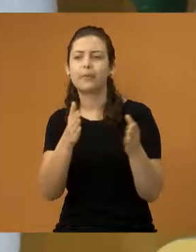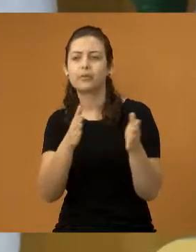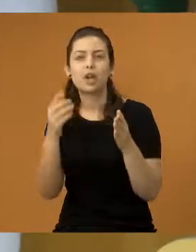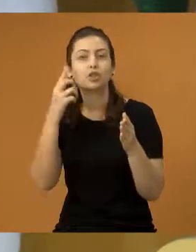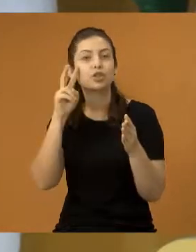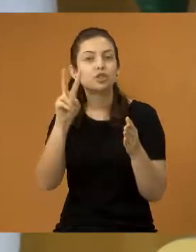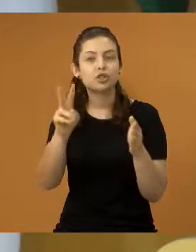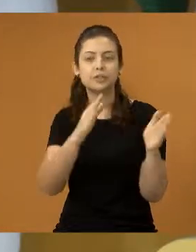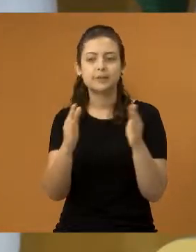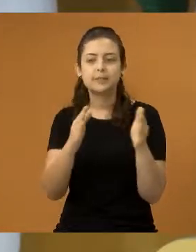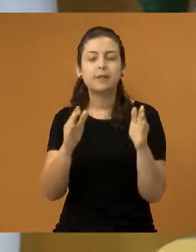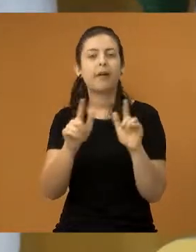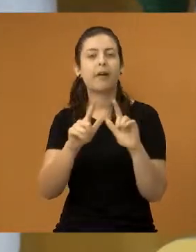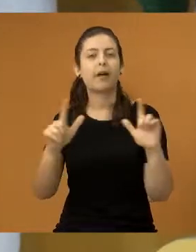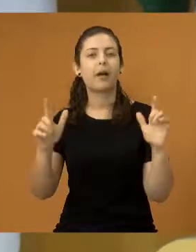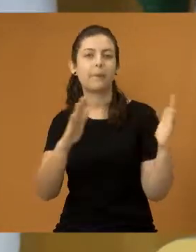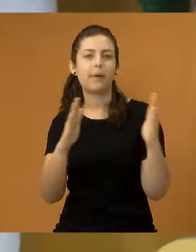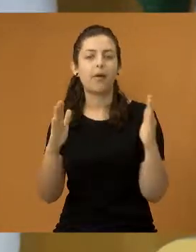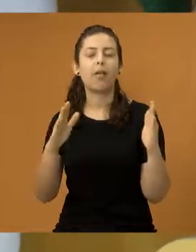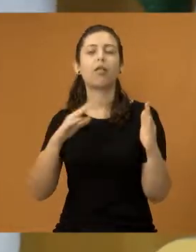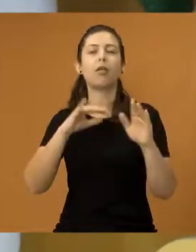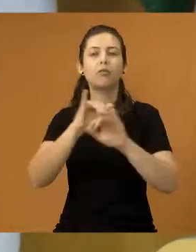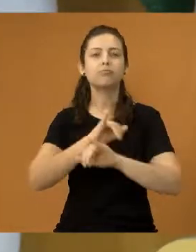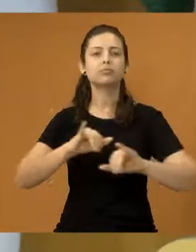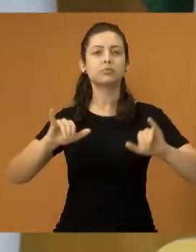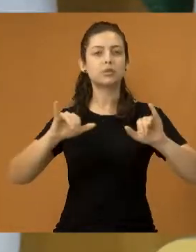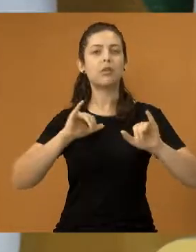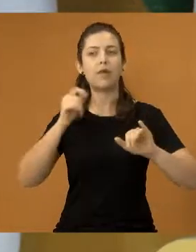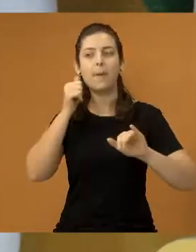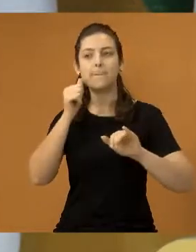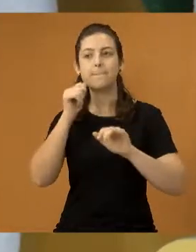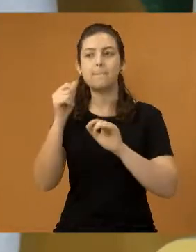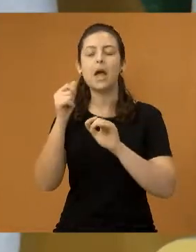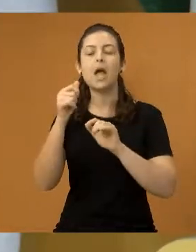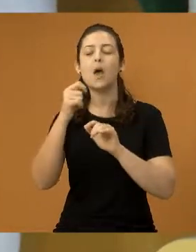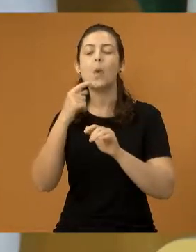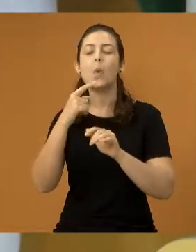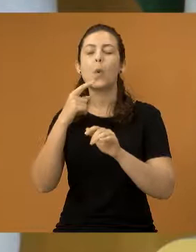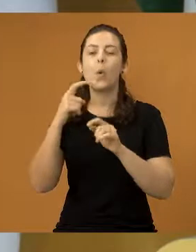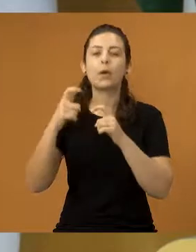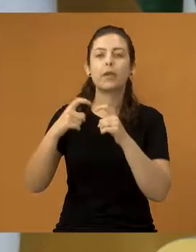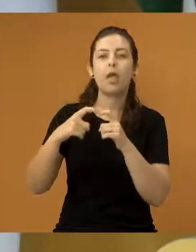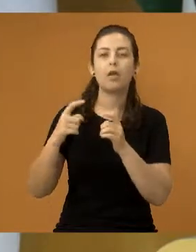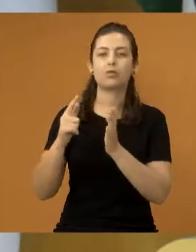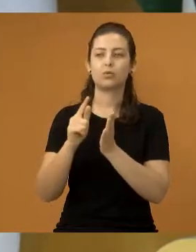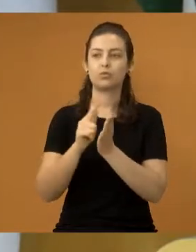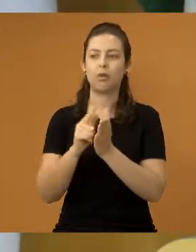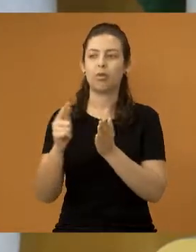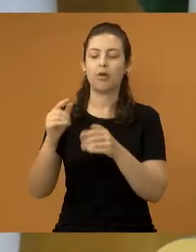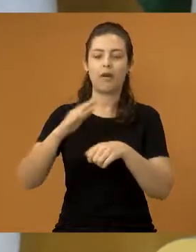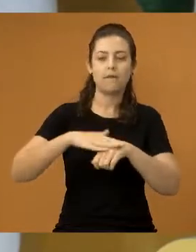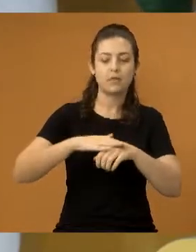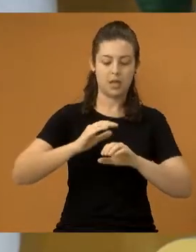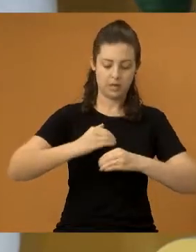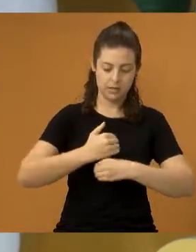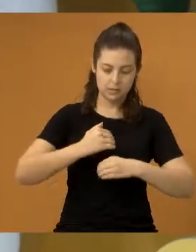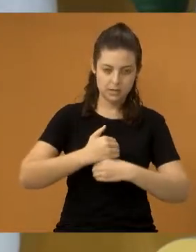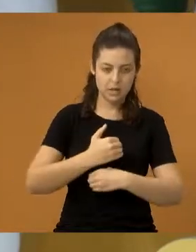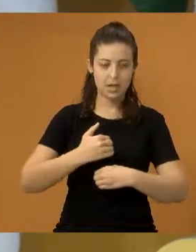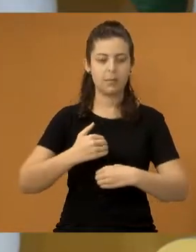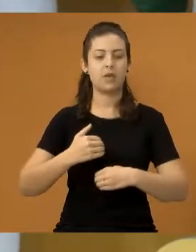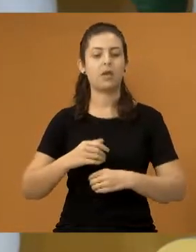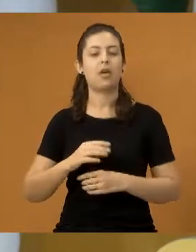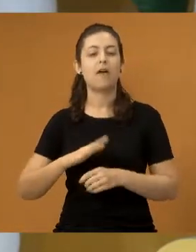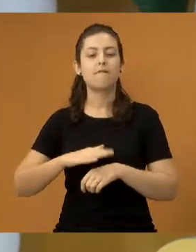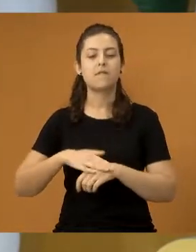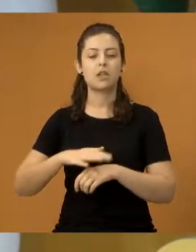últimos dias da campanha, vem um médico para fazer essas funções, guiar as biópsias, que são